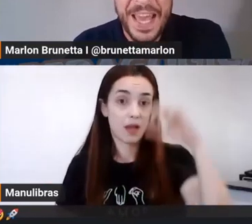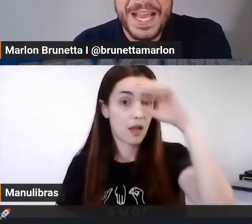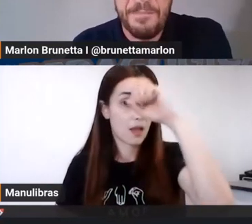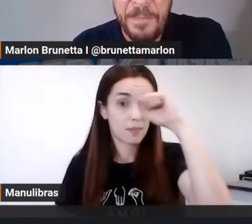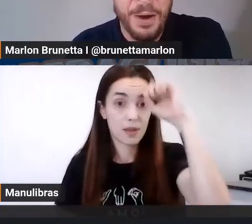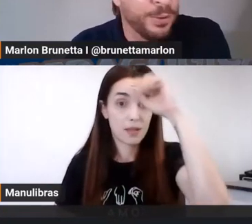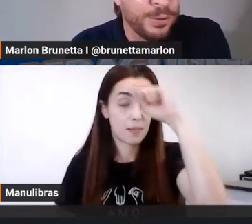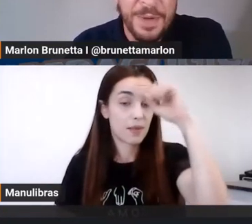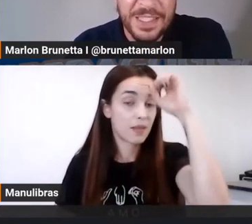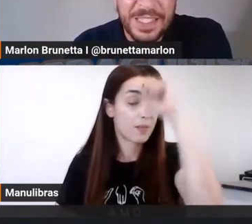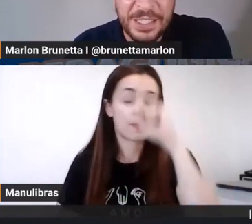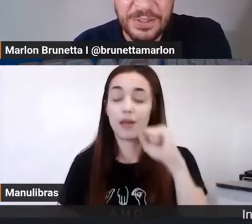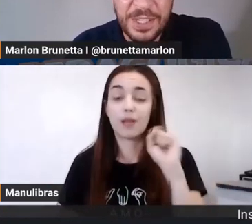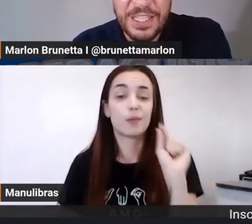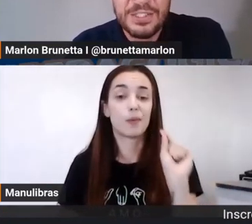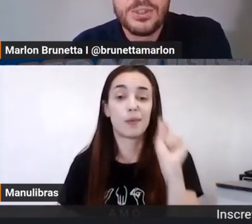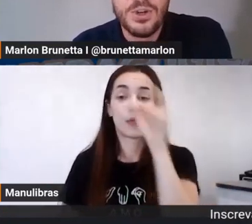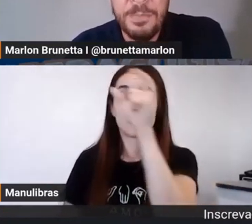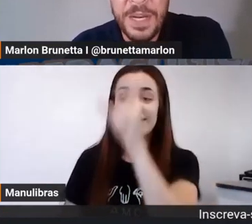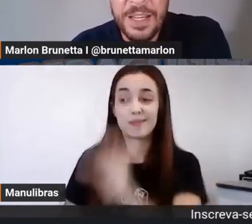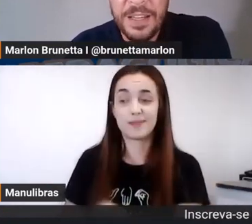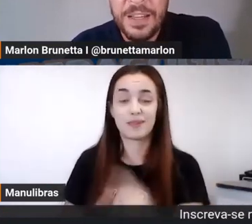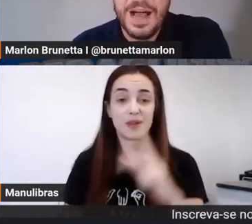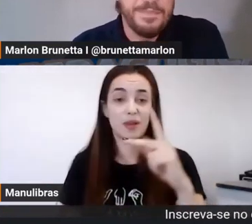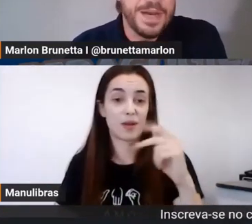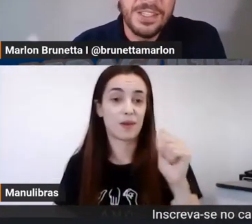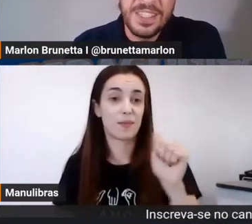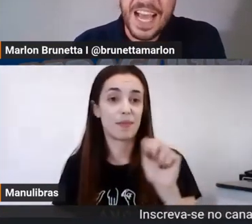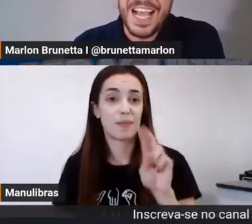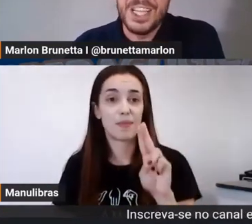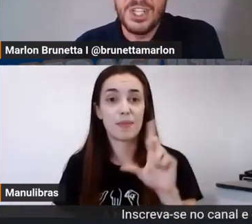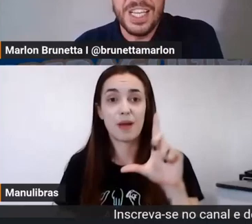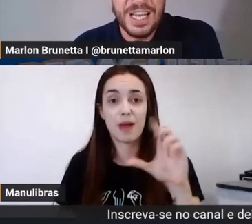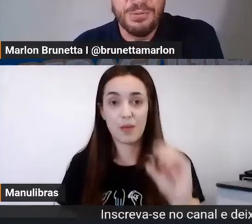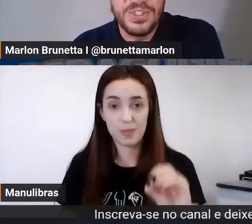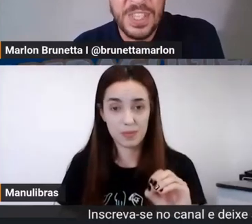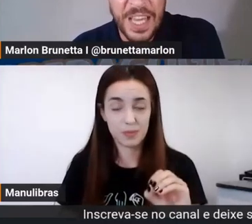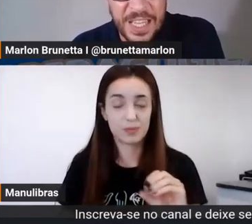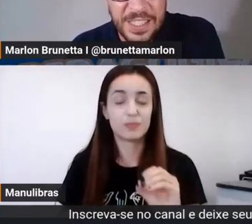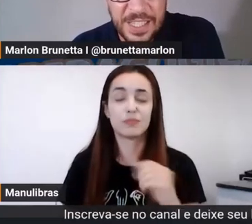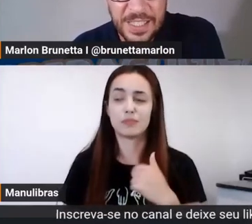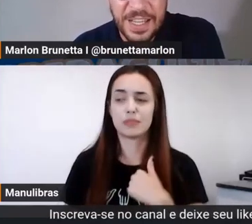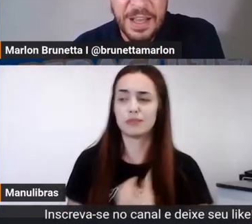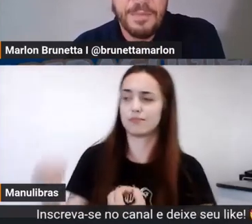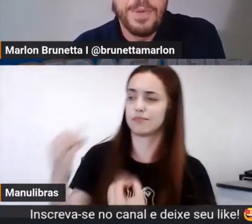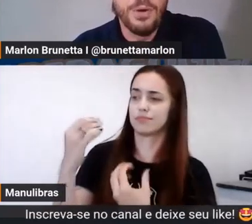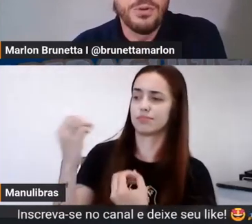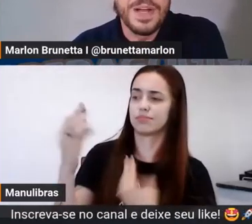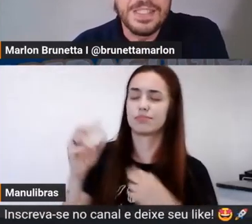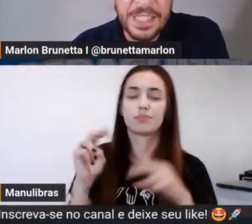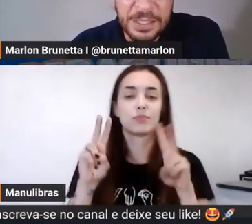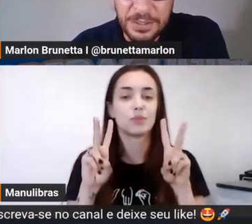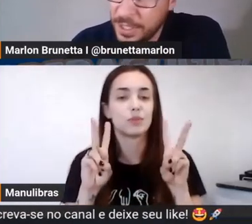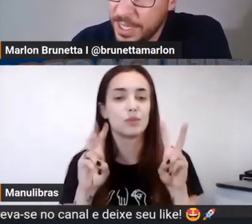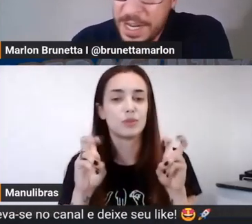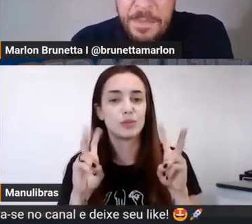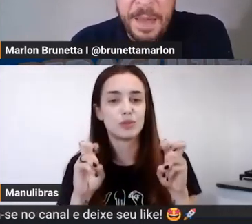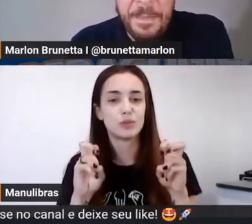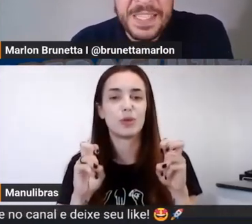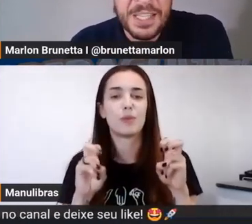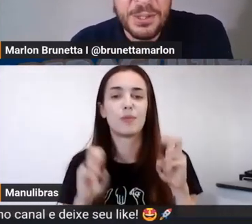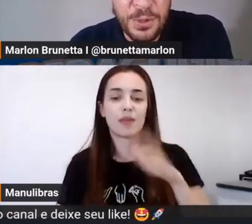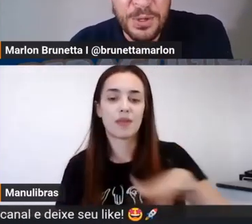colega Paulo Tomazinho sobre aprendizagem, neurociências. Paulo Tomazinho